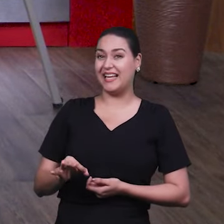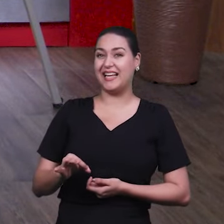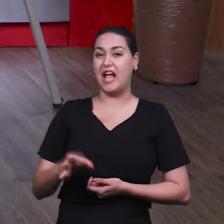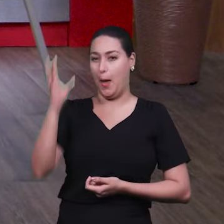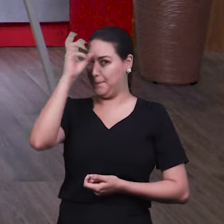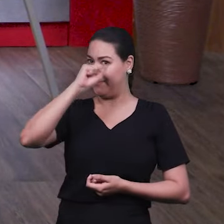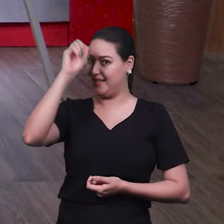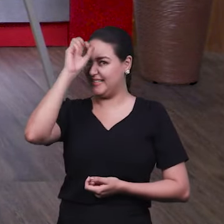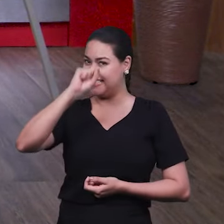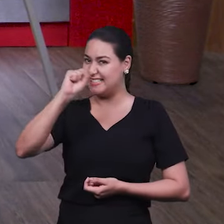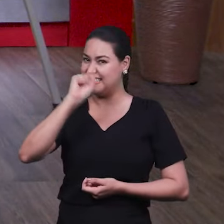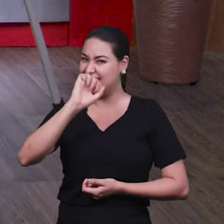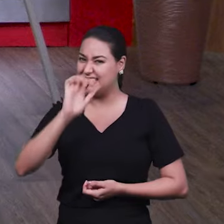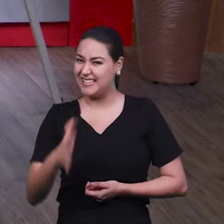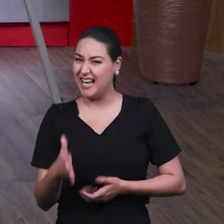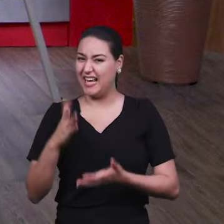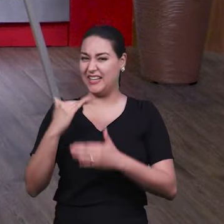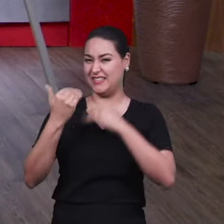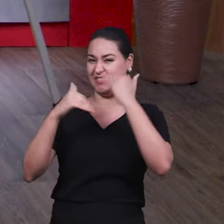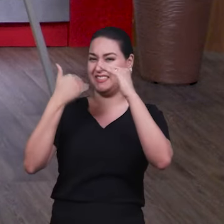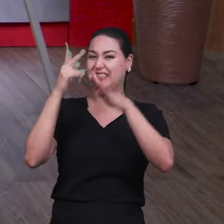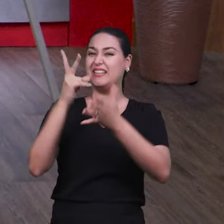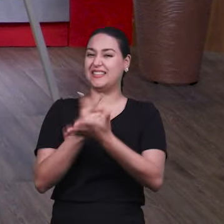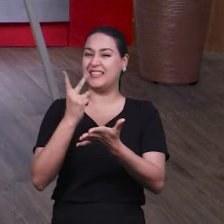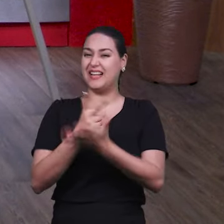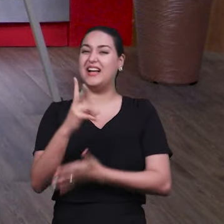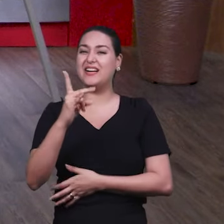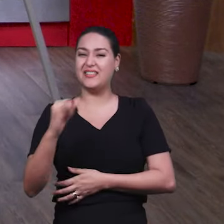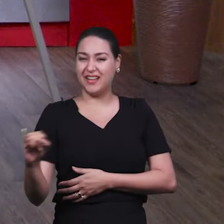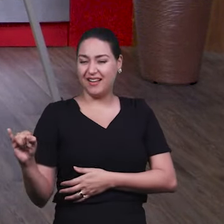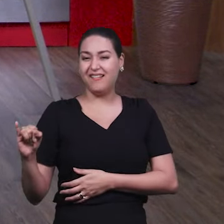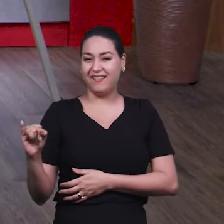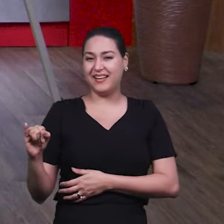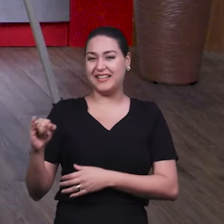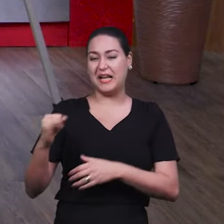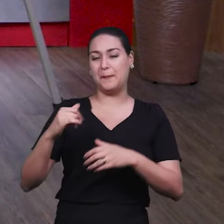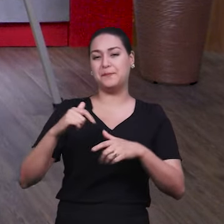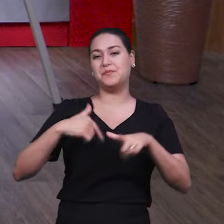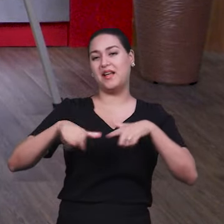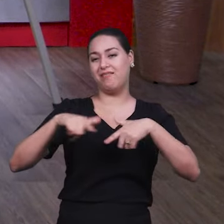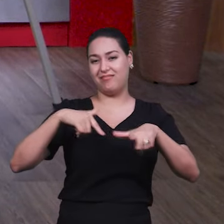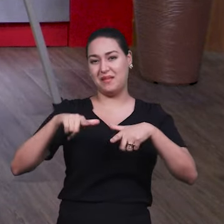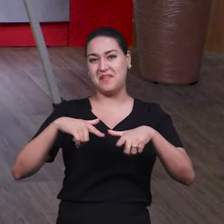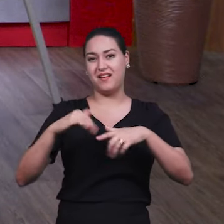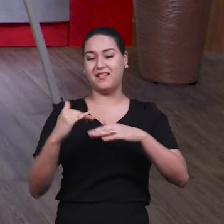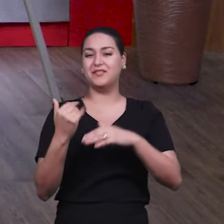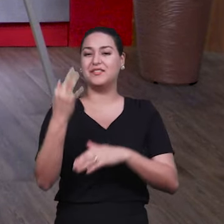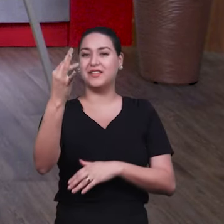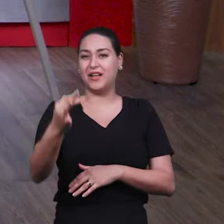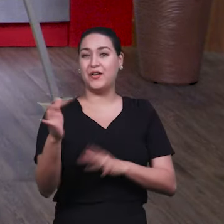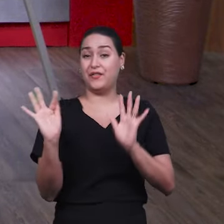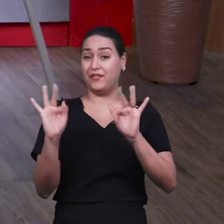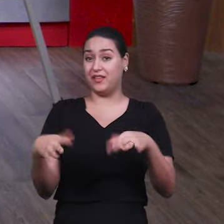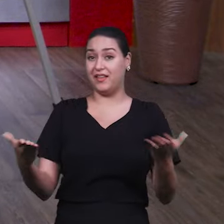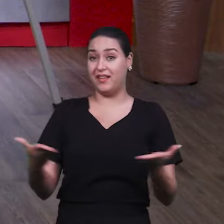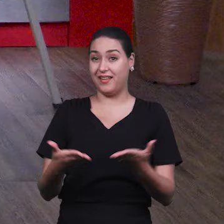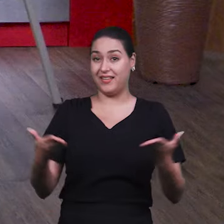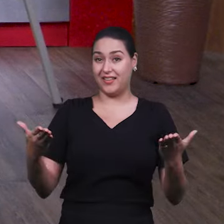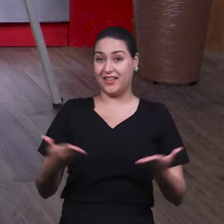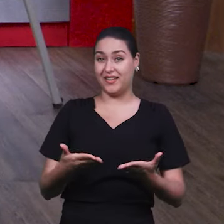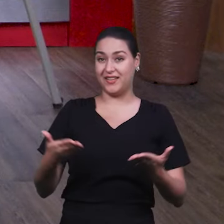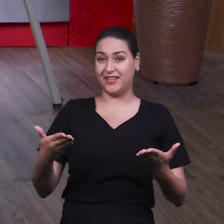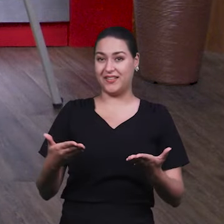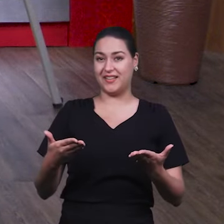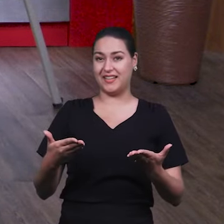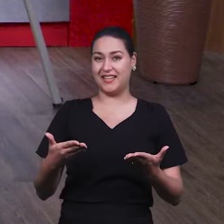aprendi bastante até aqui, vamos prosseguir ainda em mais um episódio, falando sobre carreira profissional também, assim, encerramos esse